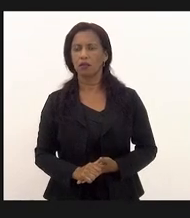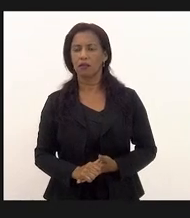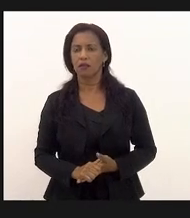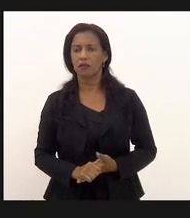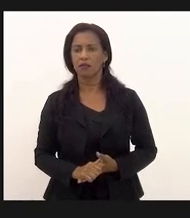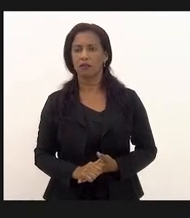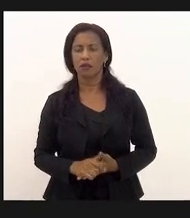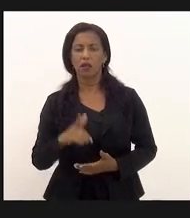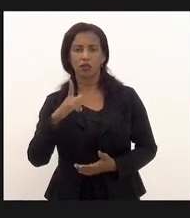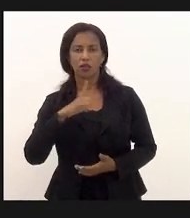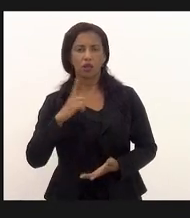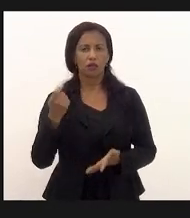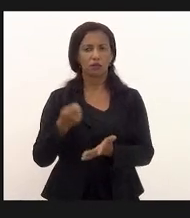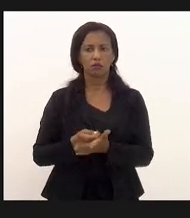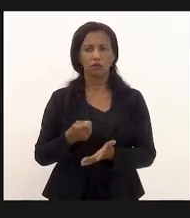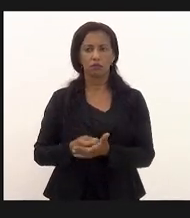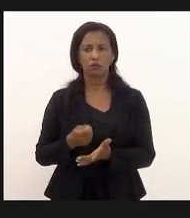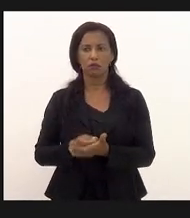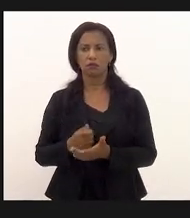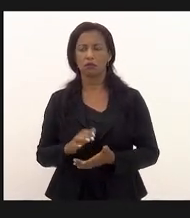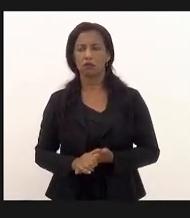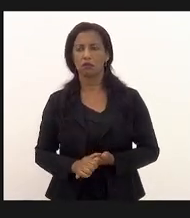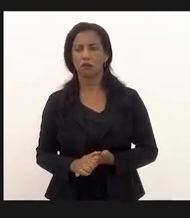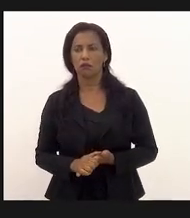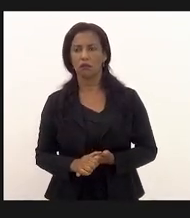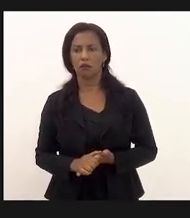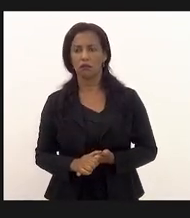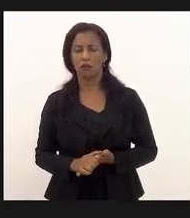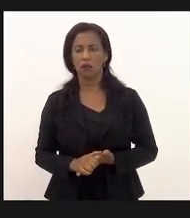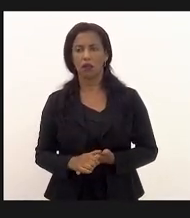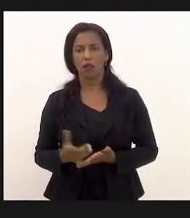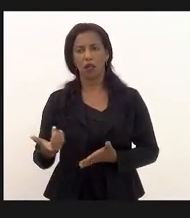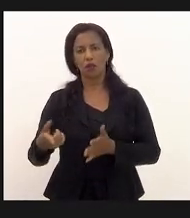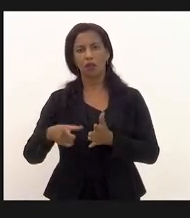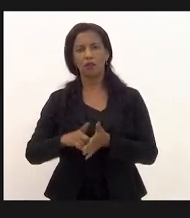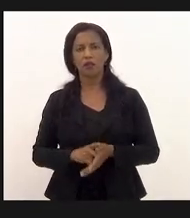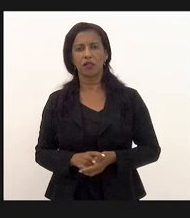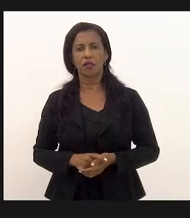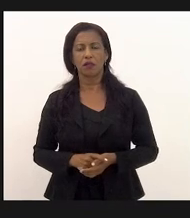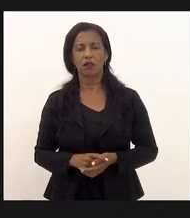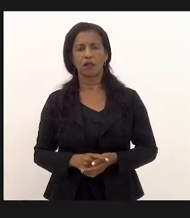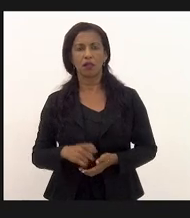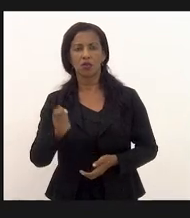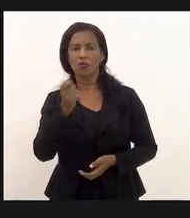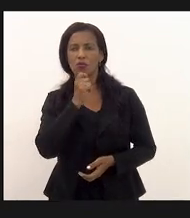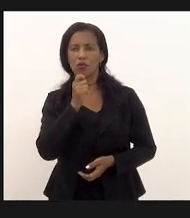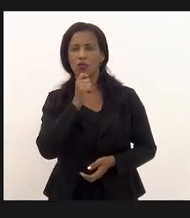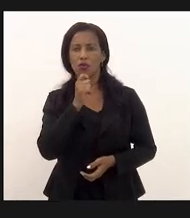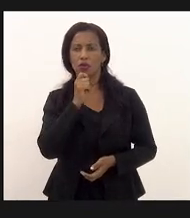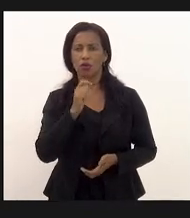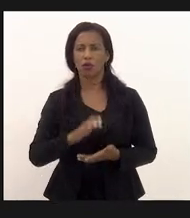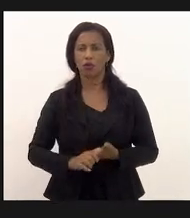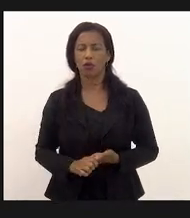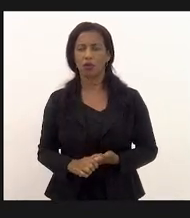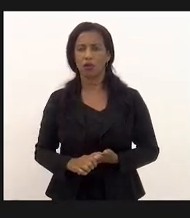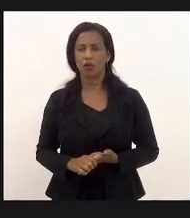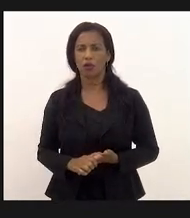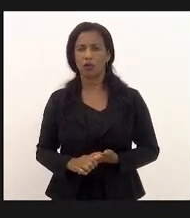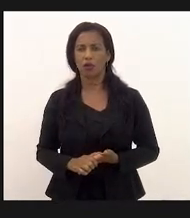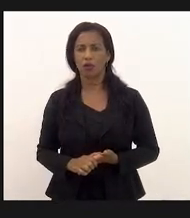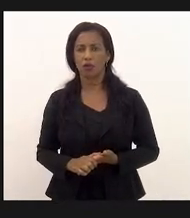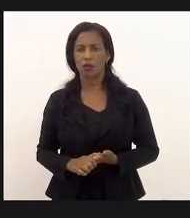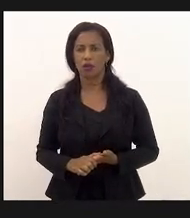que já existe uma consulta no Cefaz no qual garante que eles não tenham de repassar essa isenção